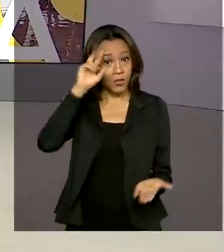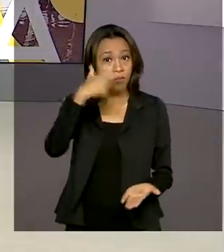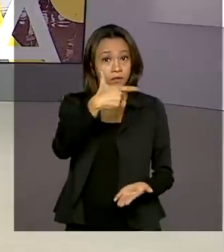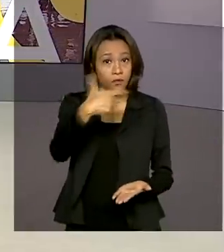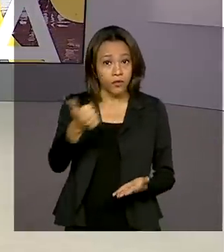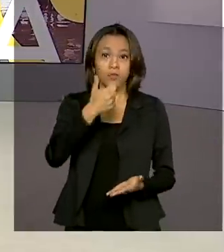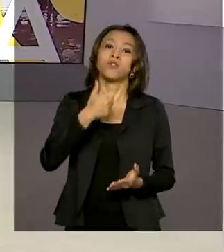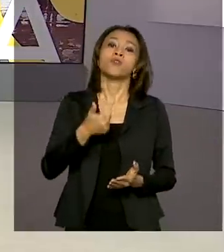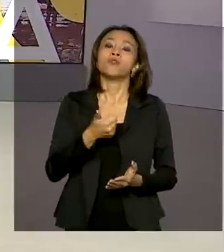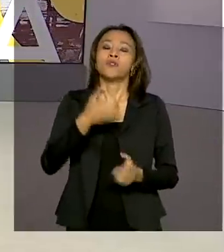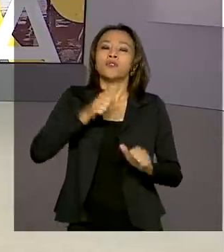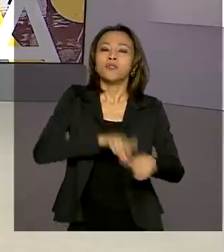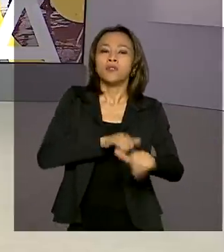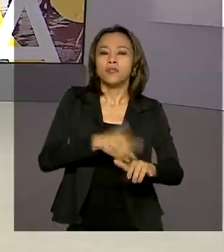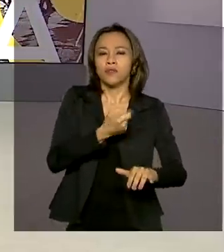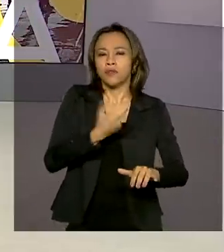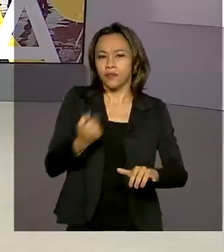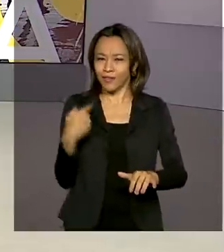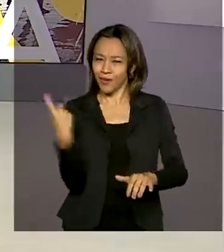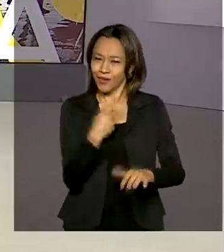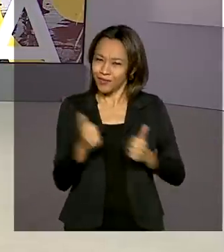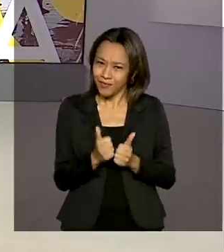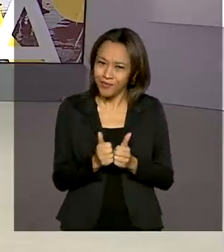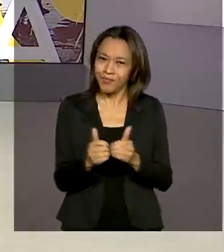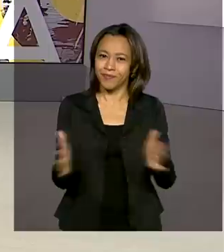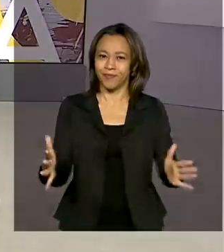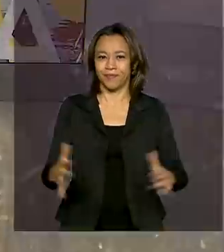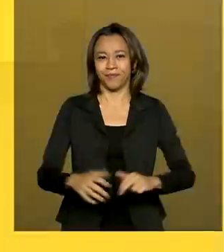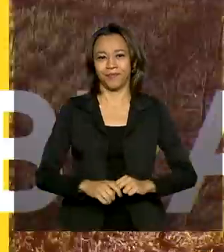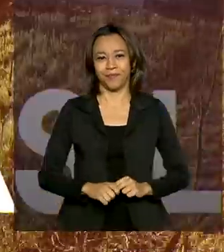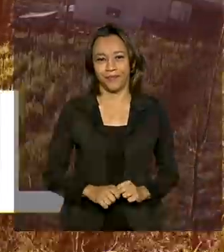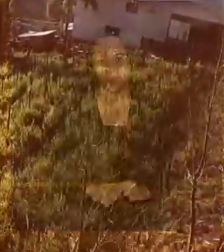setembro de 2020. O Brasil em Dia começa agora.